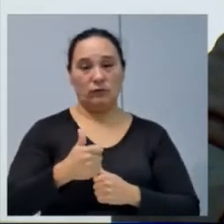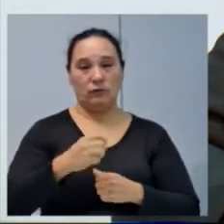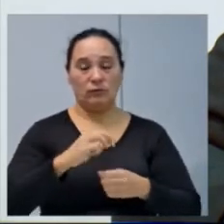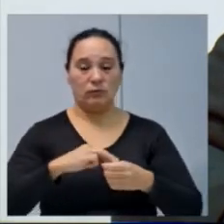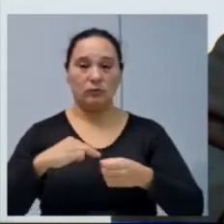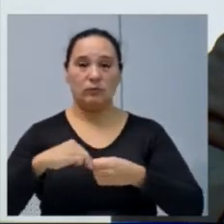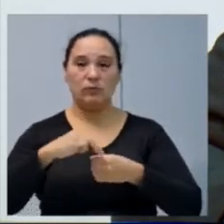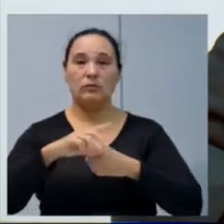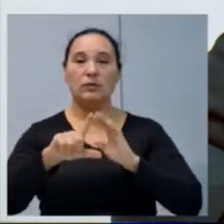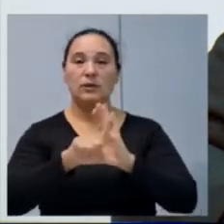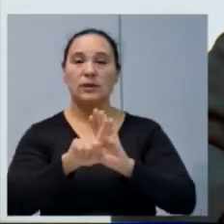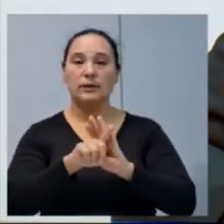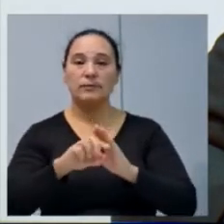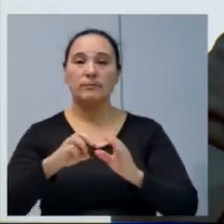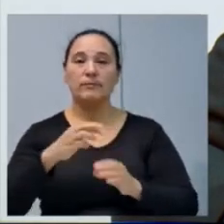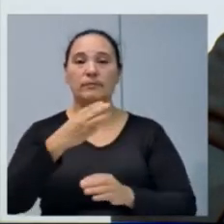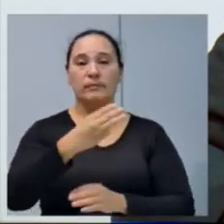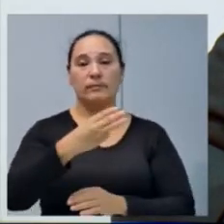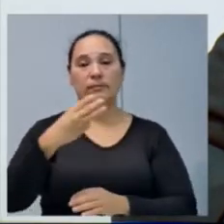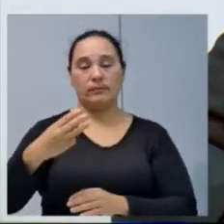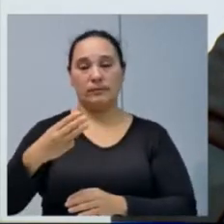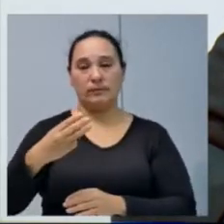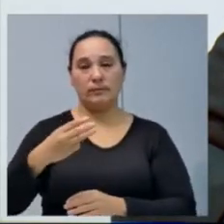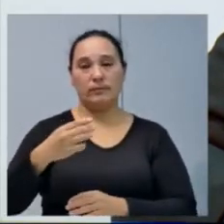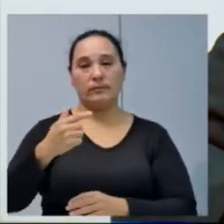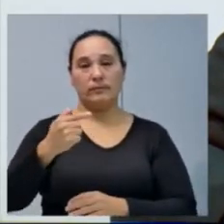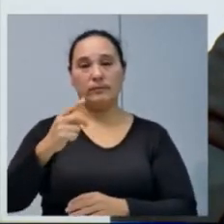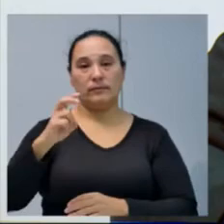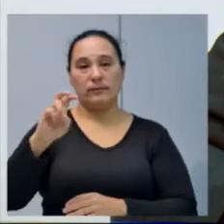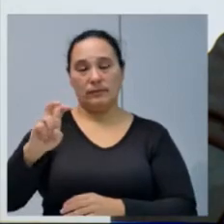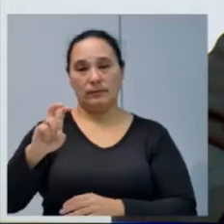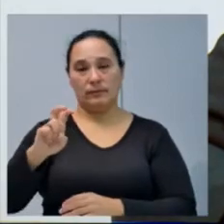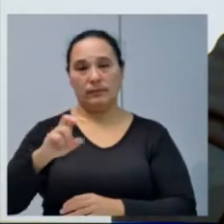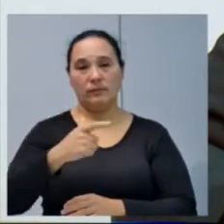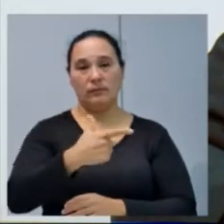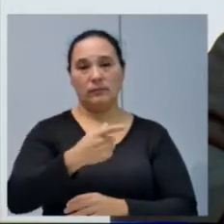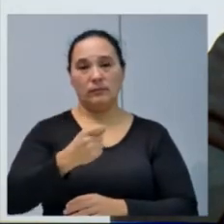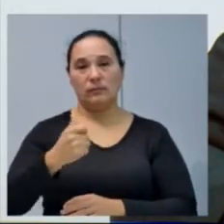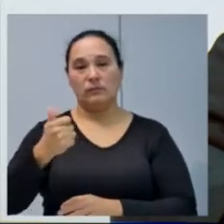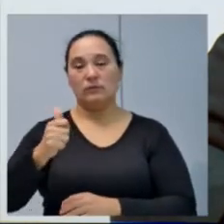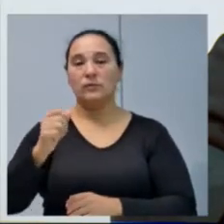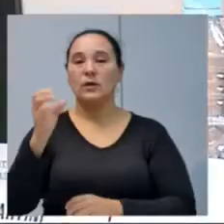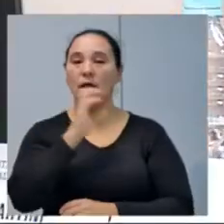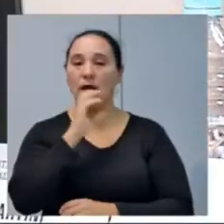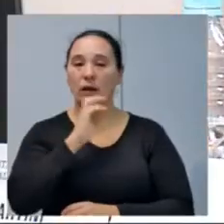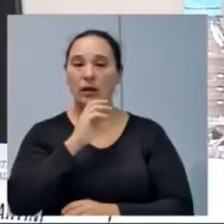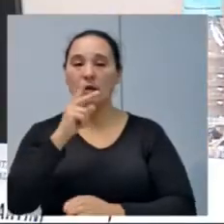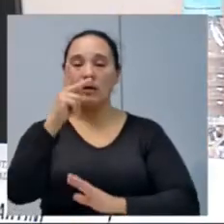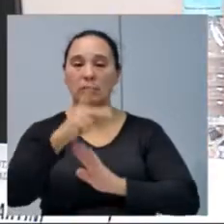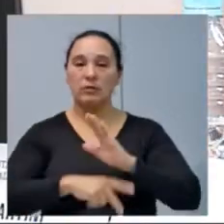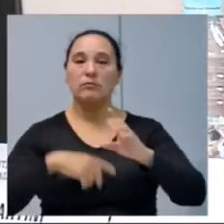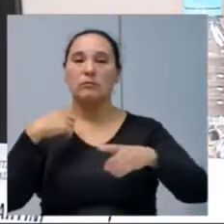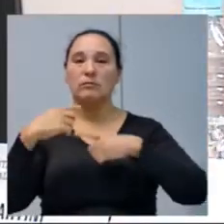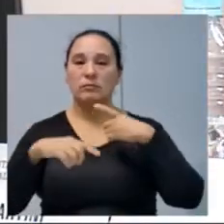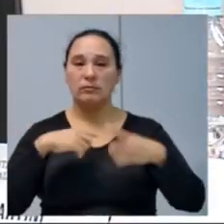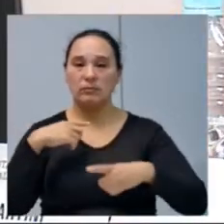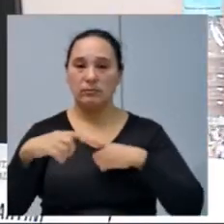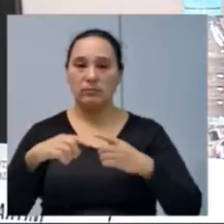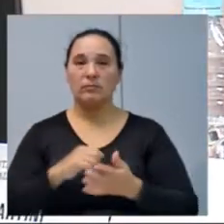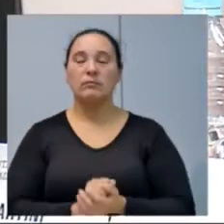complementar nº 3375, 2011, e da outras providências. O projeto está em discussão,